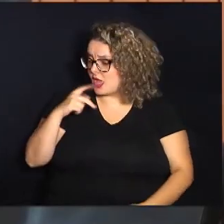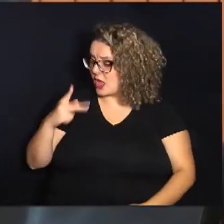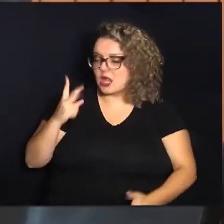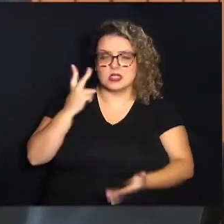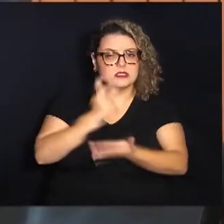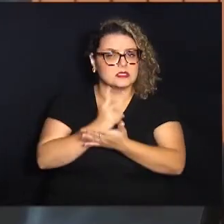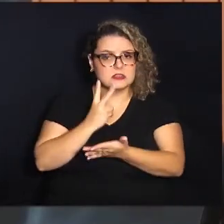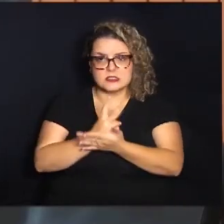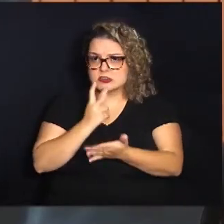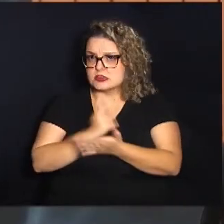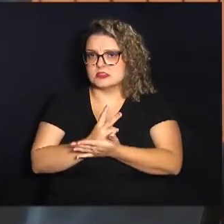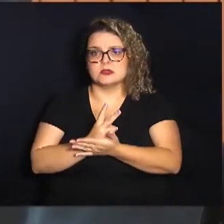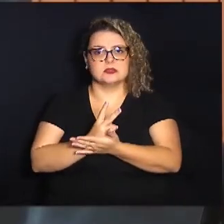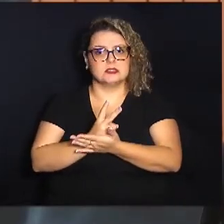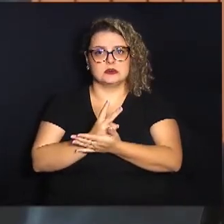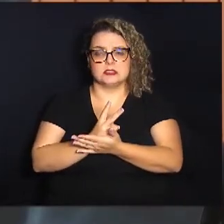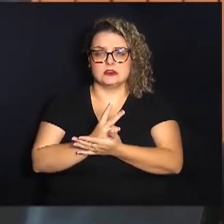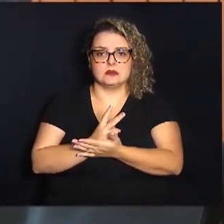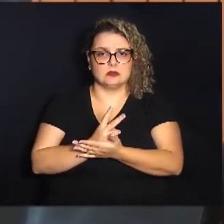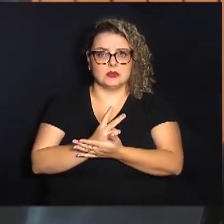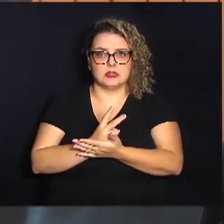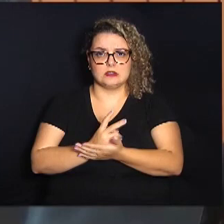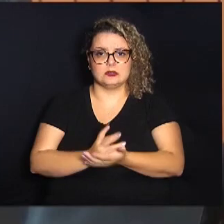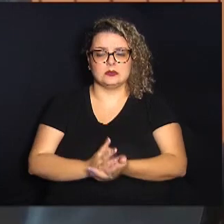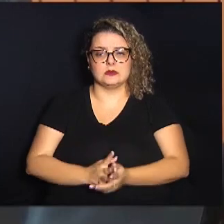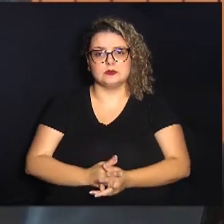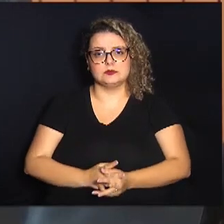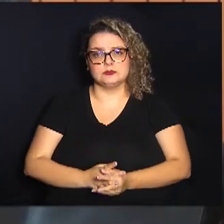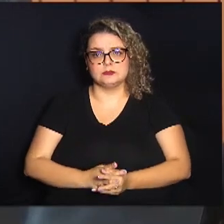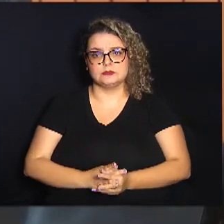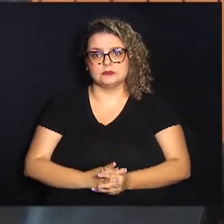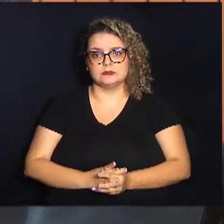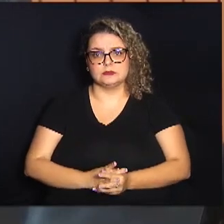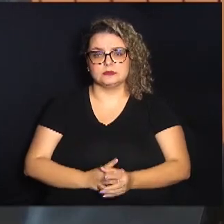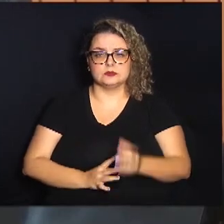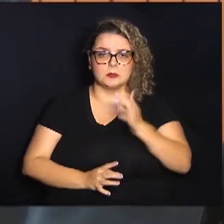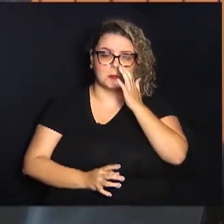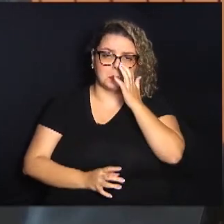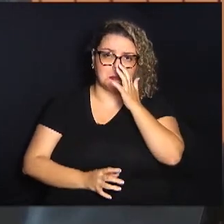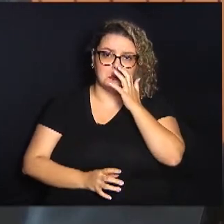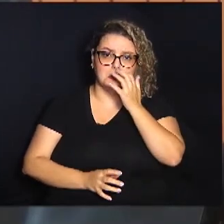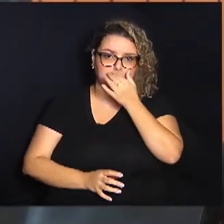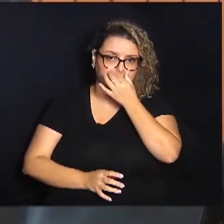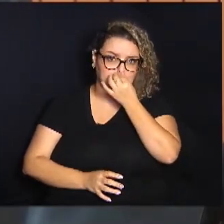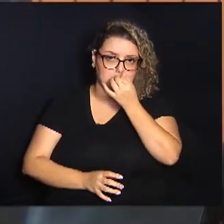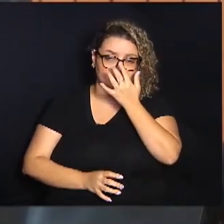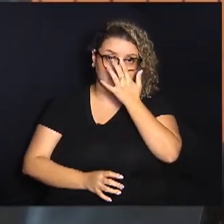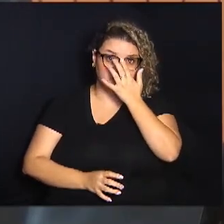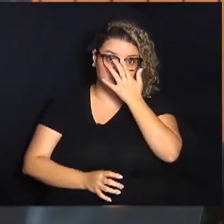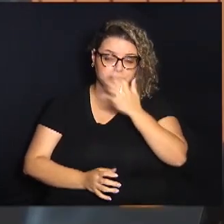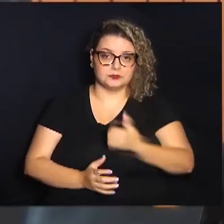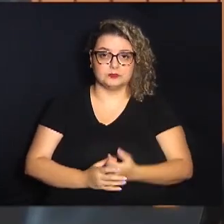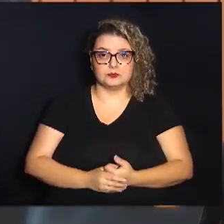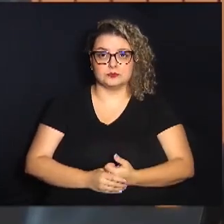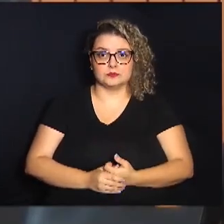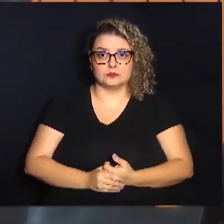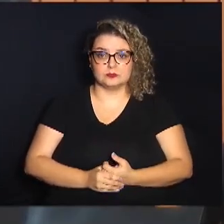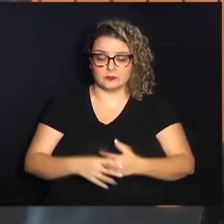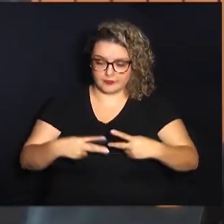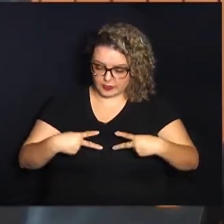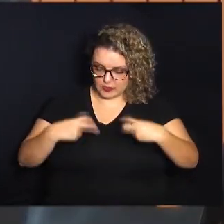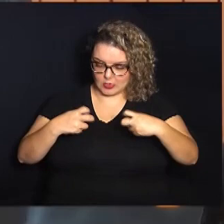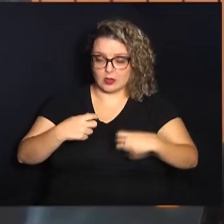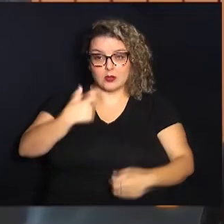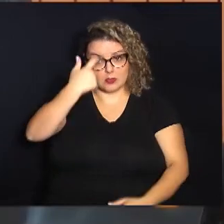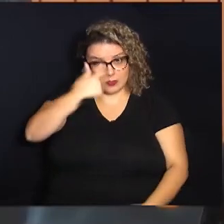se colocou como uma pessoa, como se a